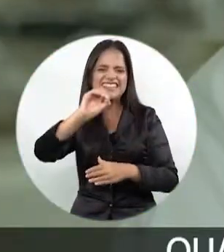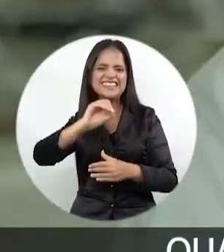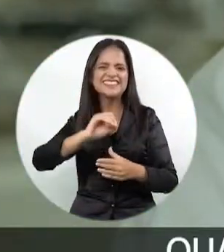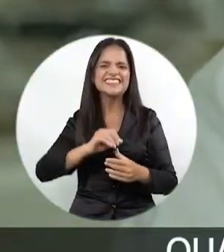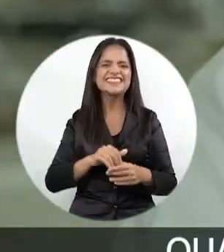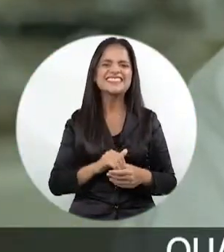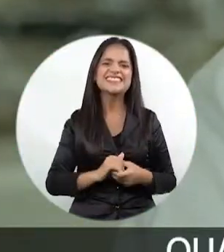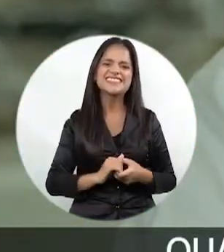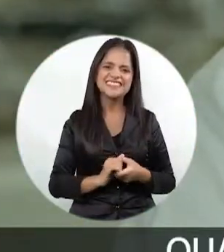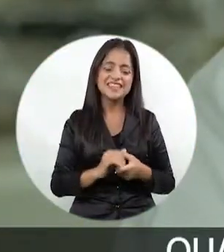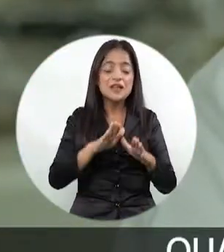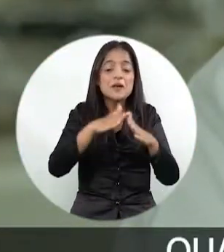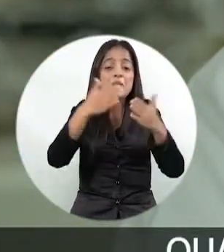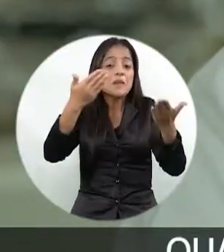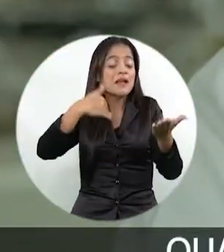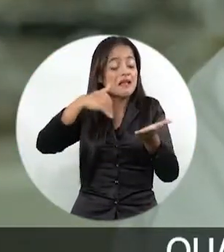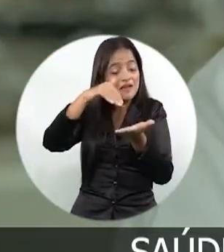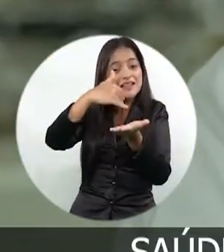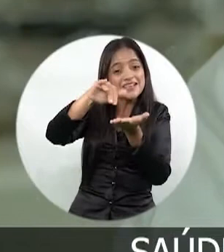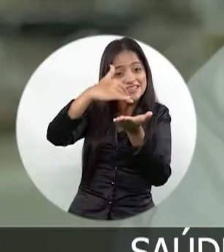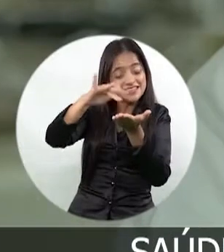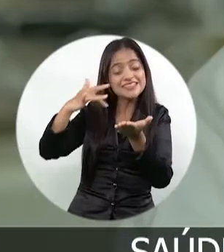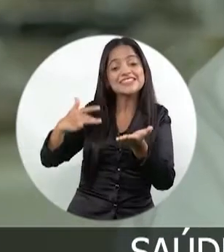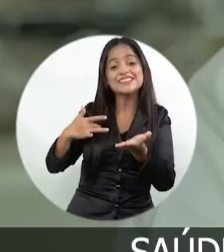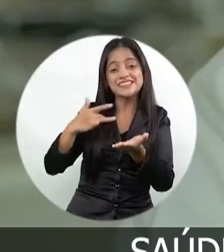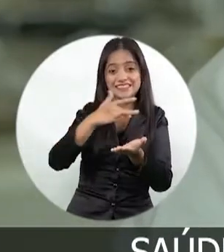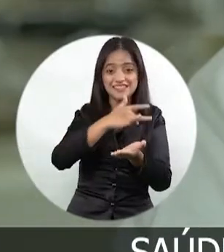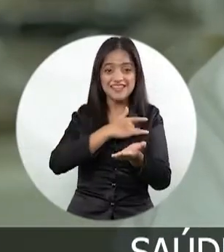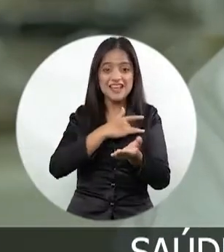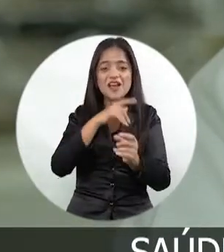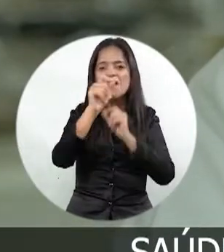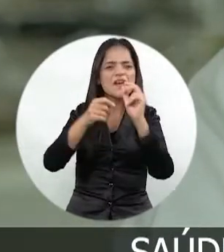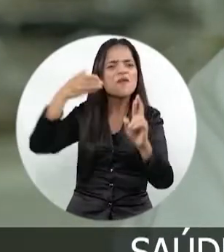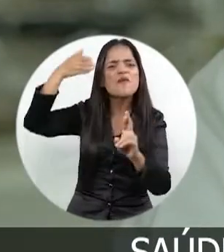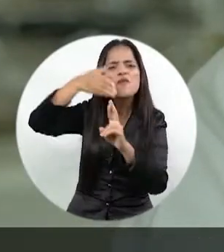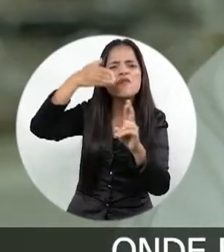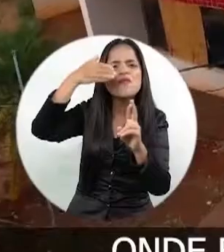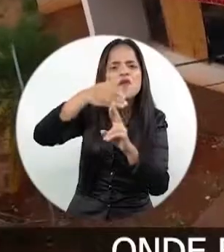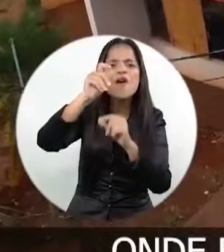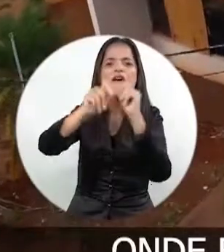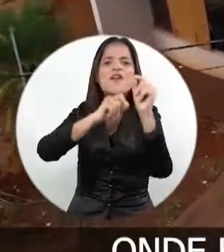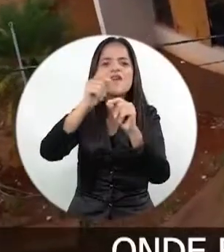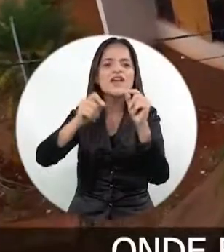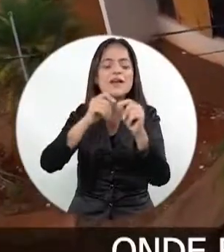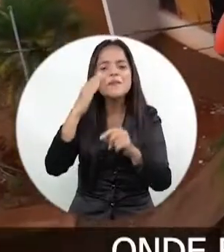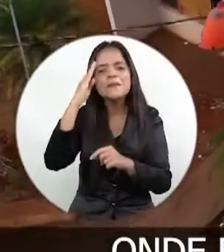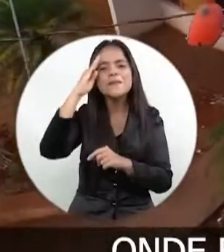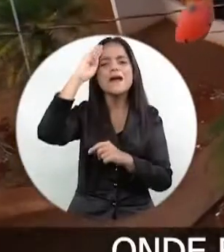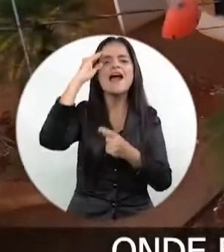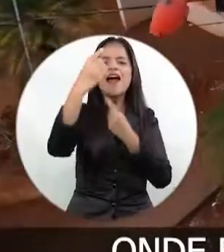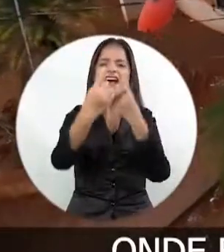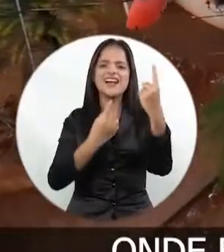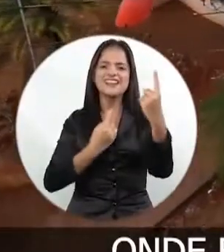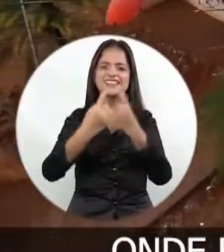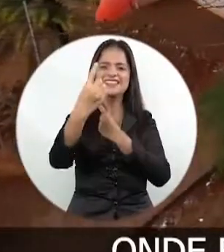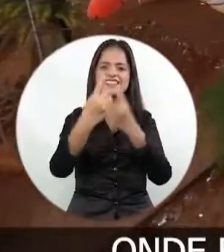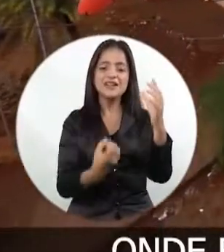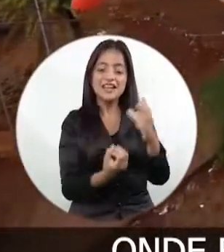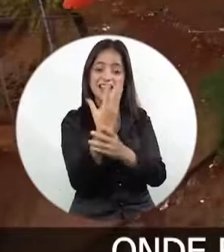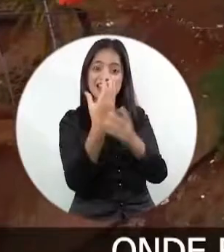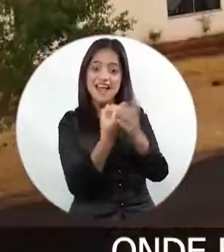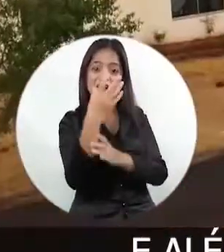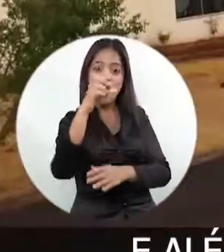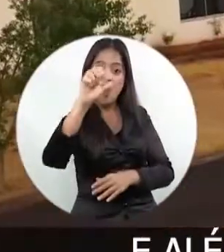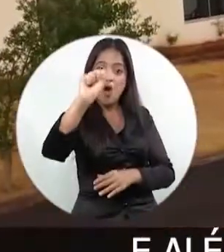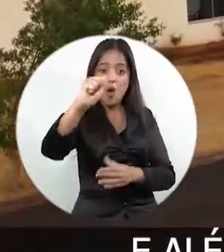Quando estive na Secretaria Municipal de Saúde, nós focamos no atendimento primário, onde foram inaugurados oito postos de